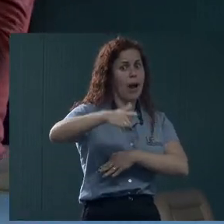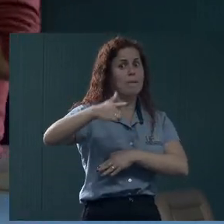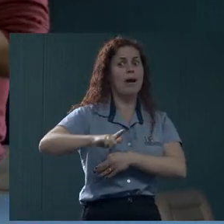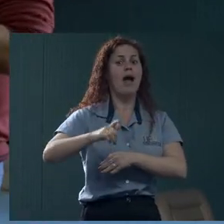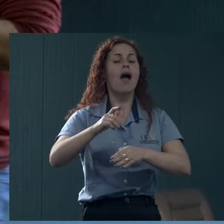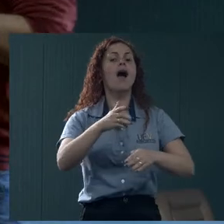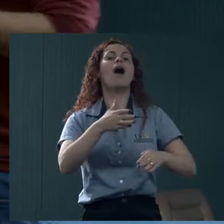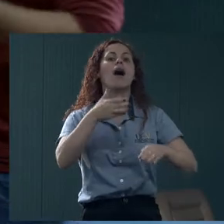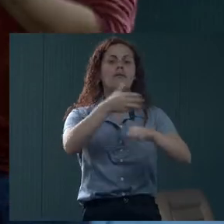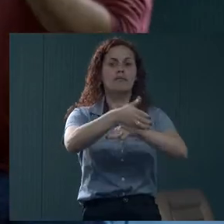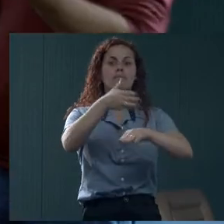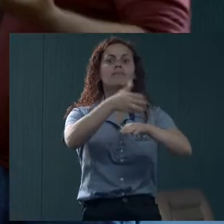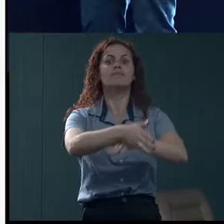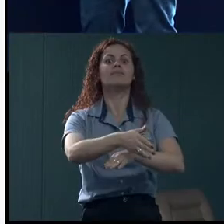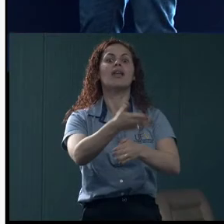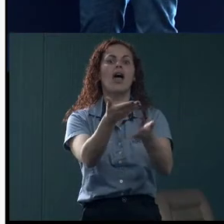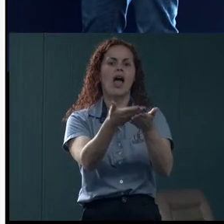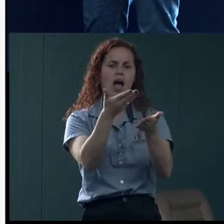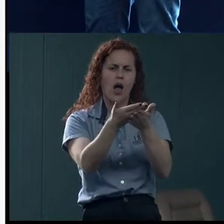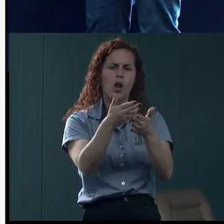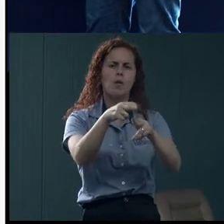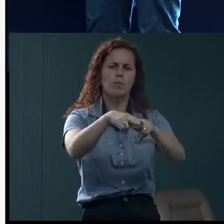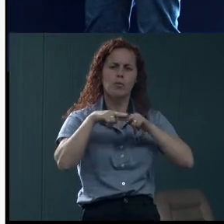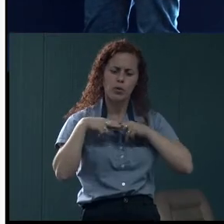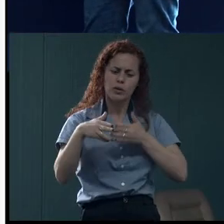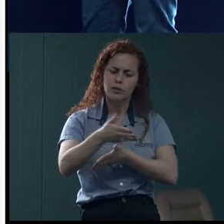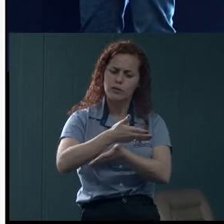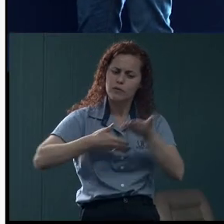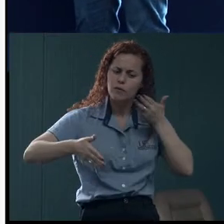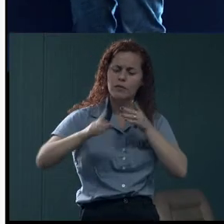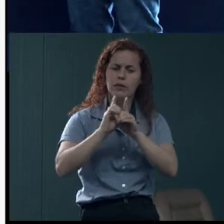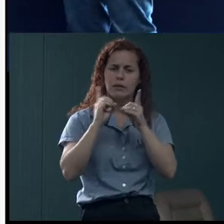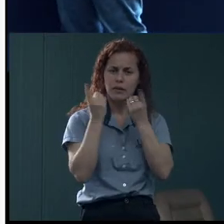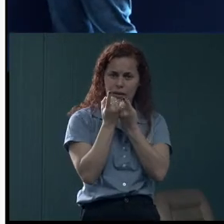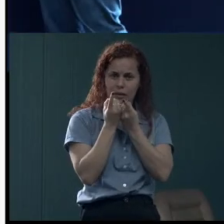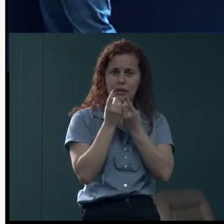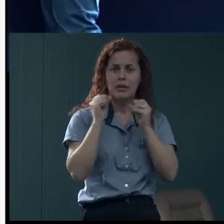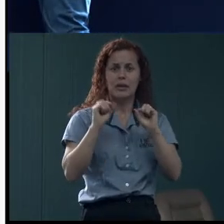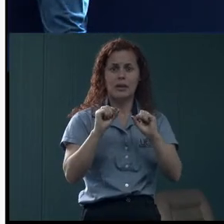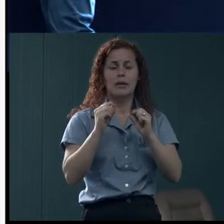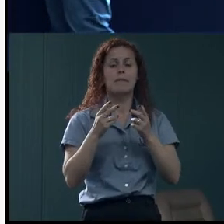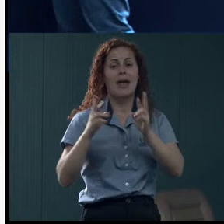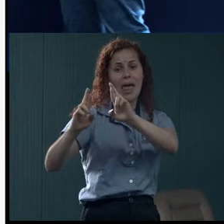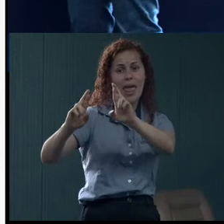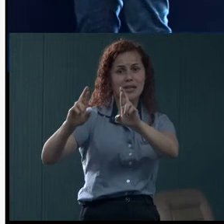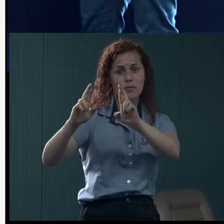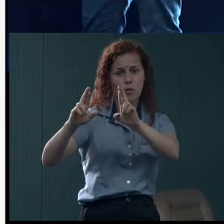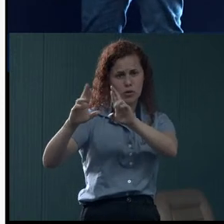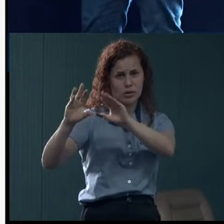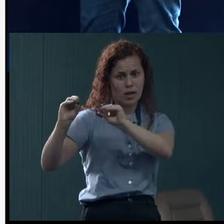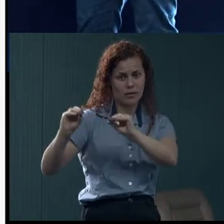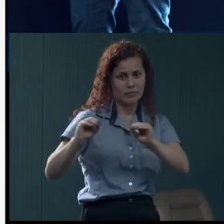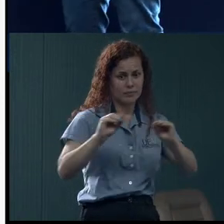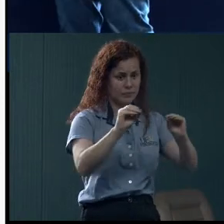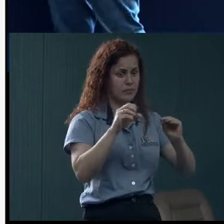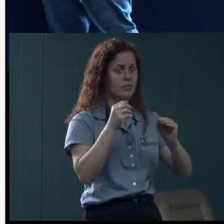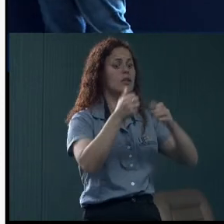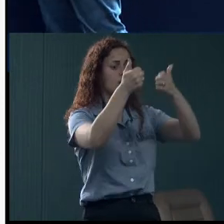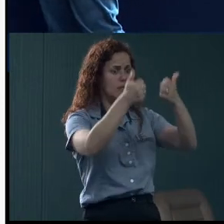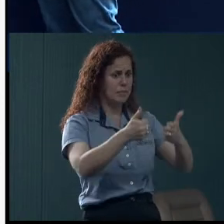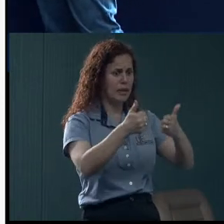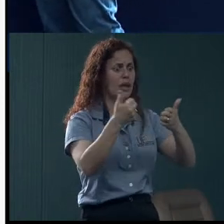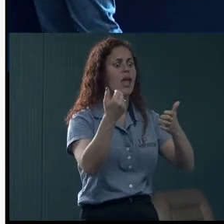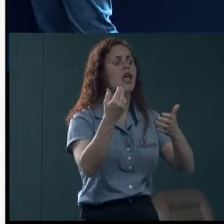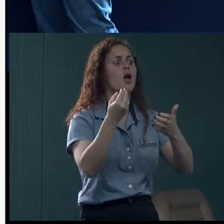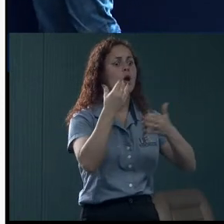observa muitas vezes, e por isso que a gente quer envolver os departamentos nisso, é uma transferência de responsabilidade. Não, eu te notifiquei, te expliquei o que